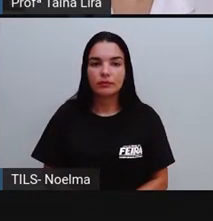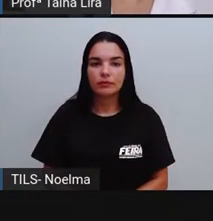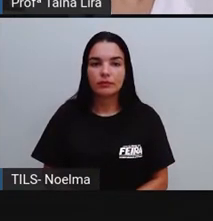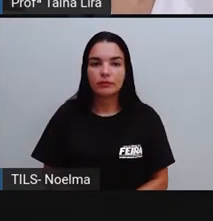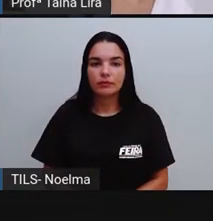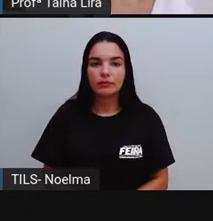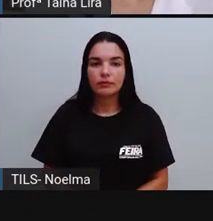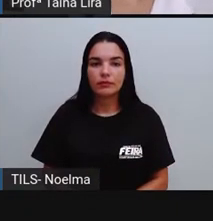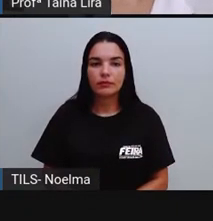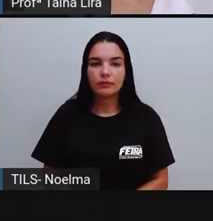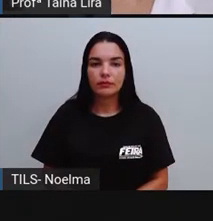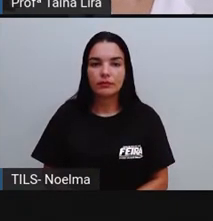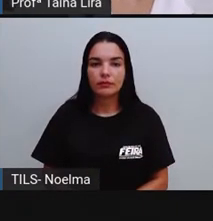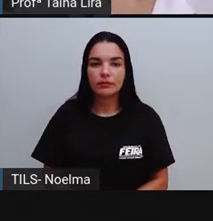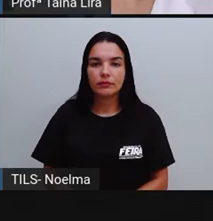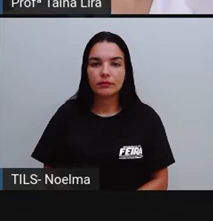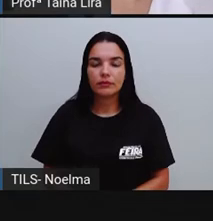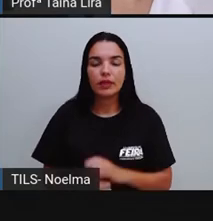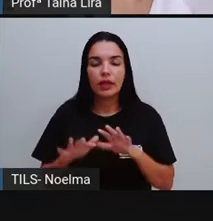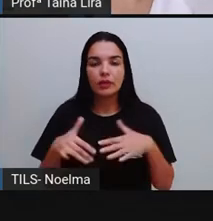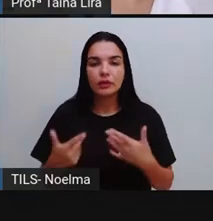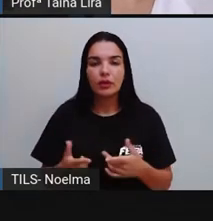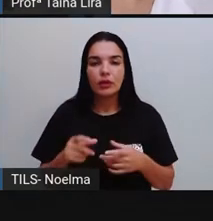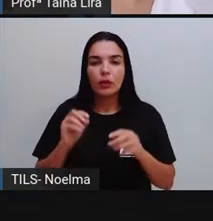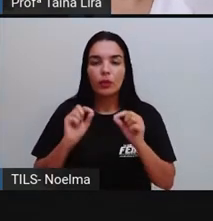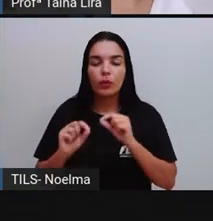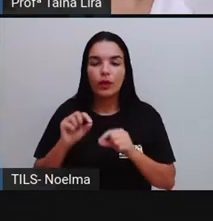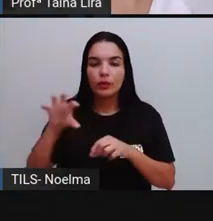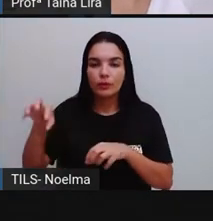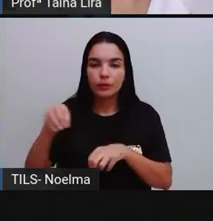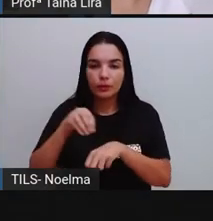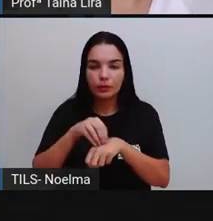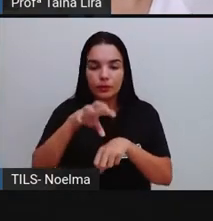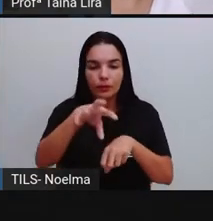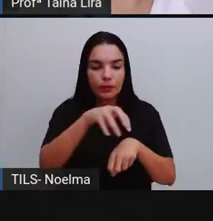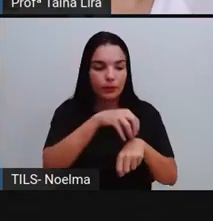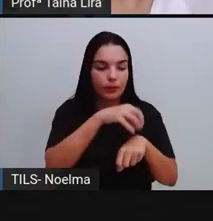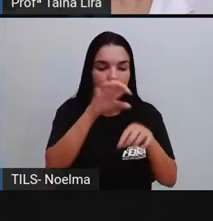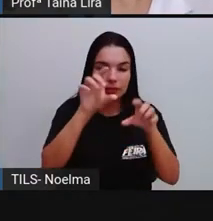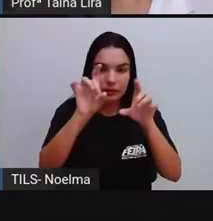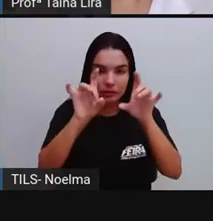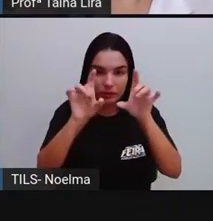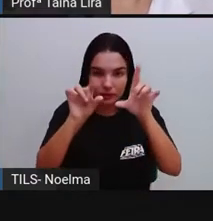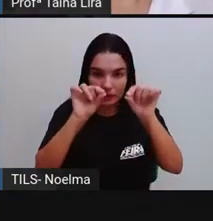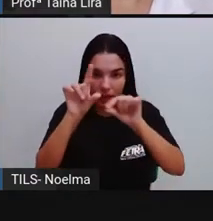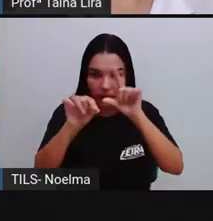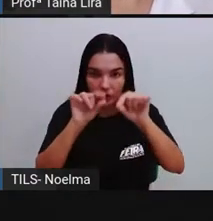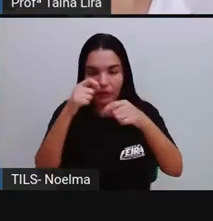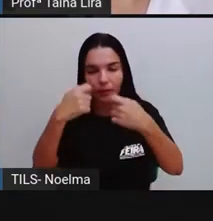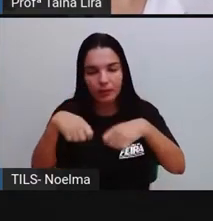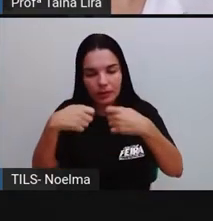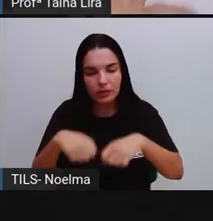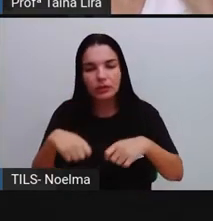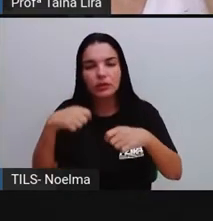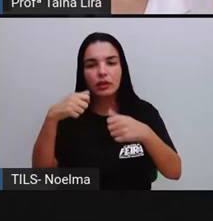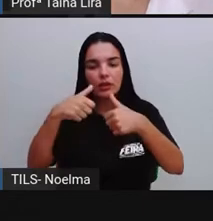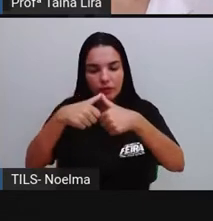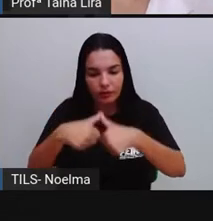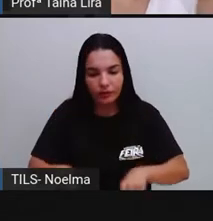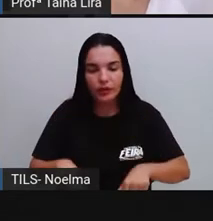correto, tá? A coleta seletiva precisa funcionar se a lixeira está lá. A gente precisa, né,